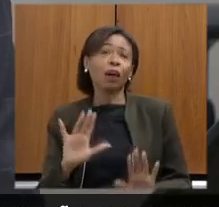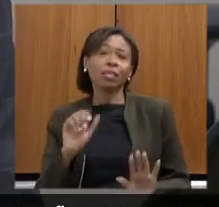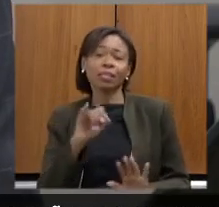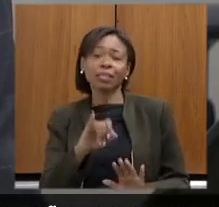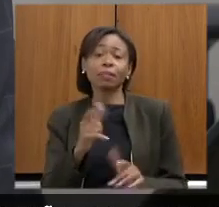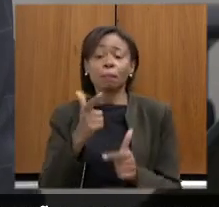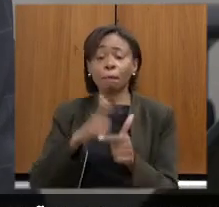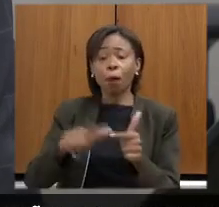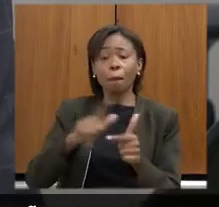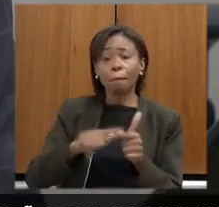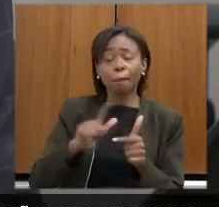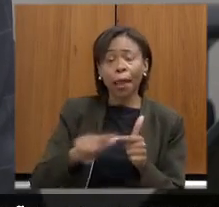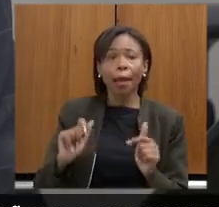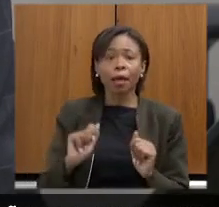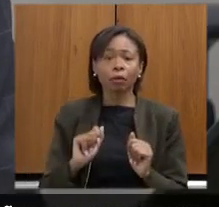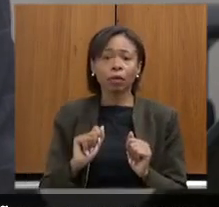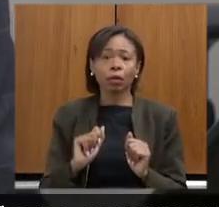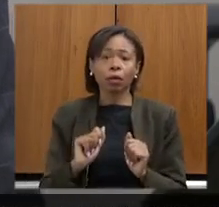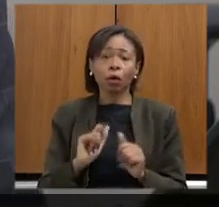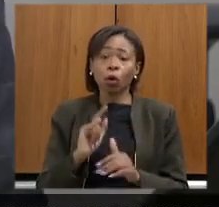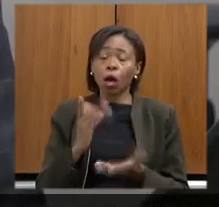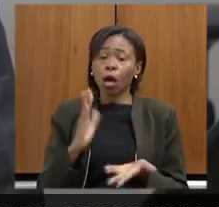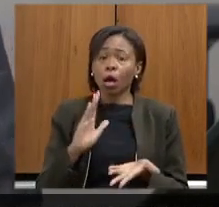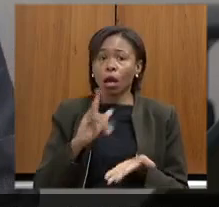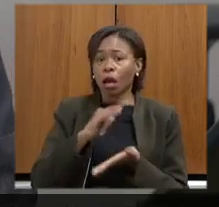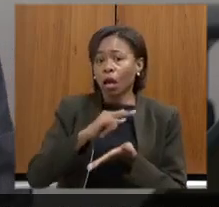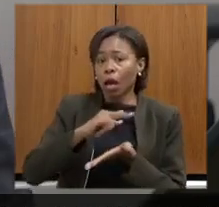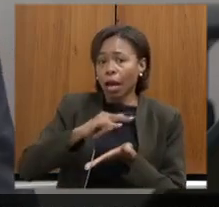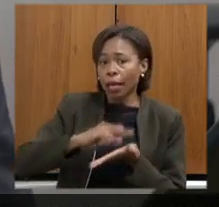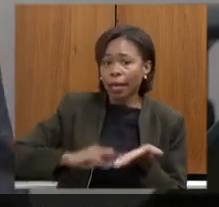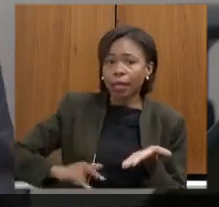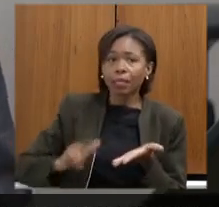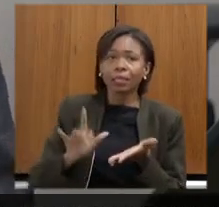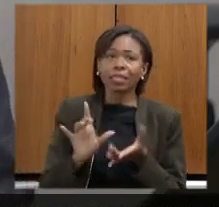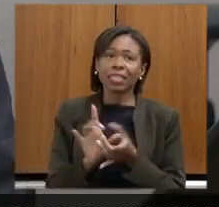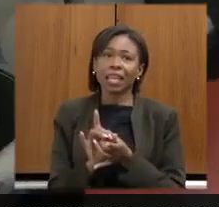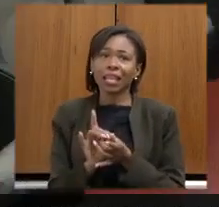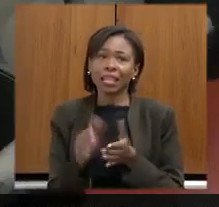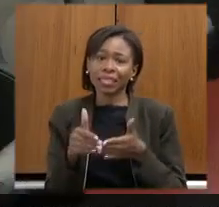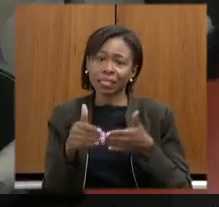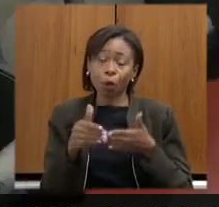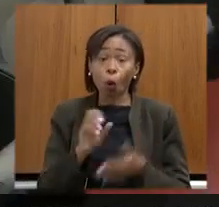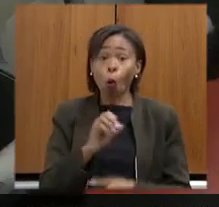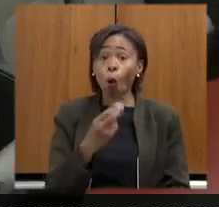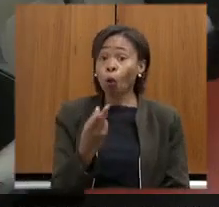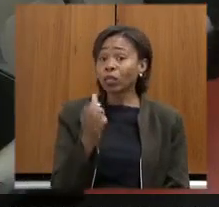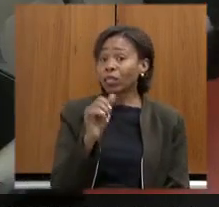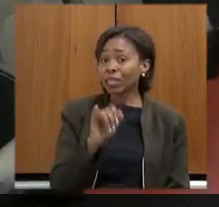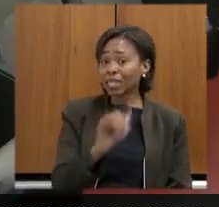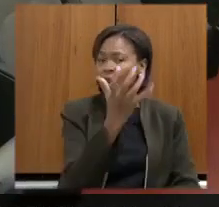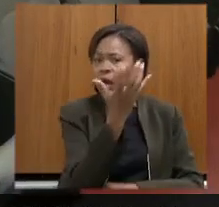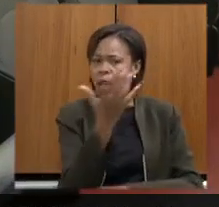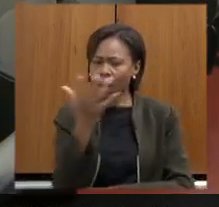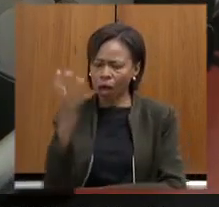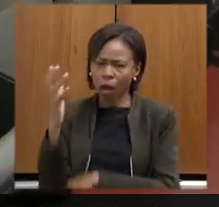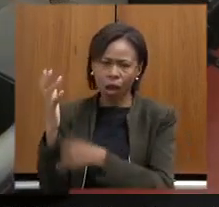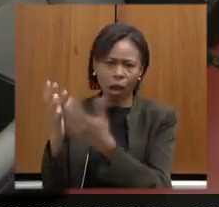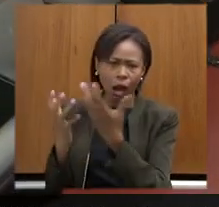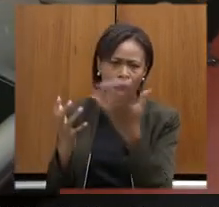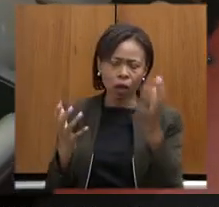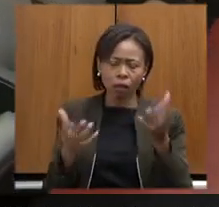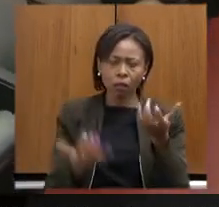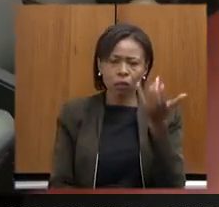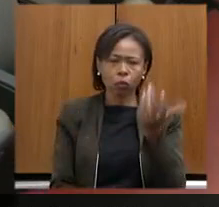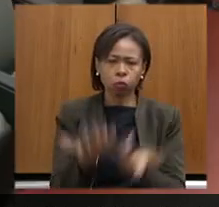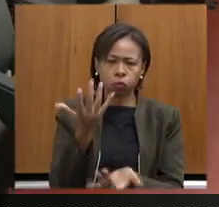processo de licenciamento ou quando eu brinco quando tem uma queimada é lógico